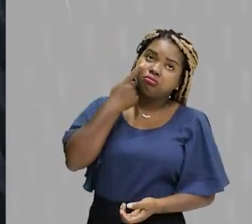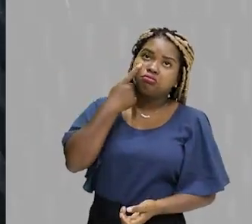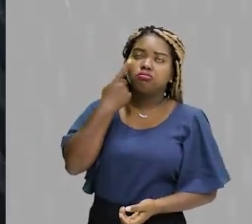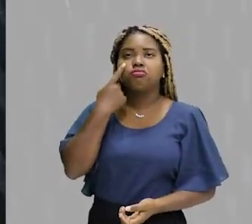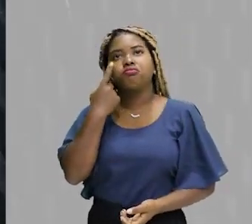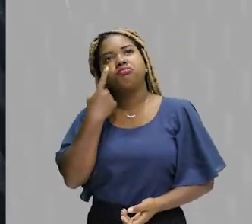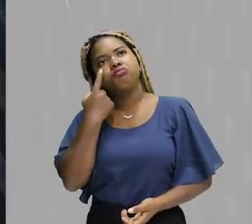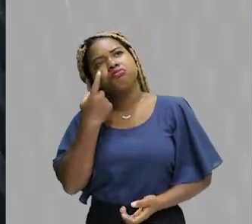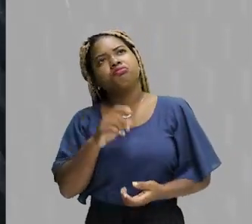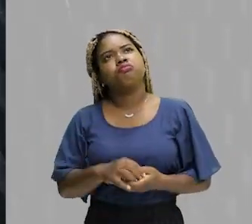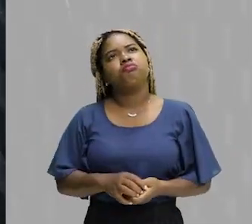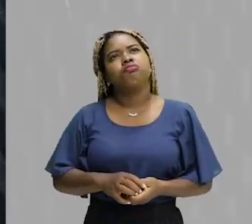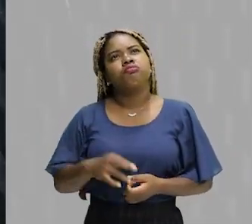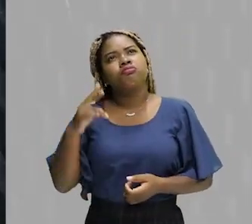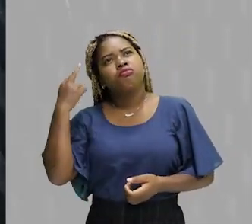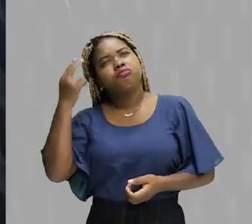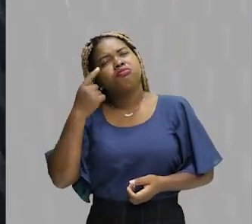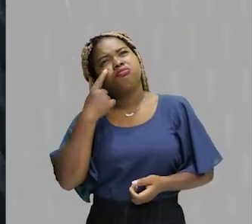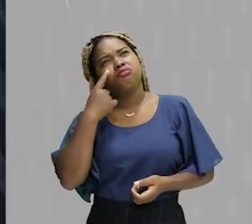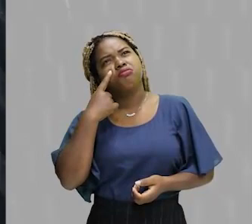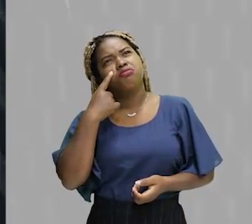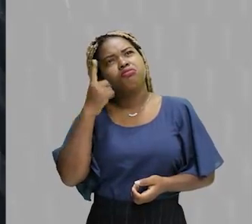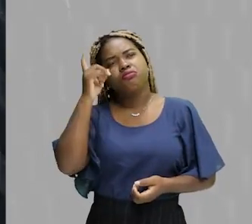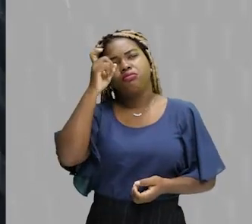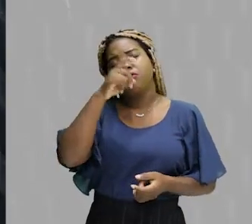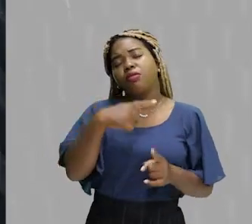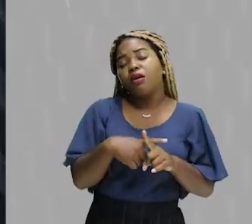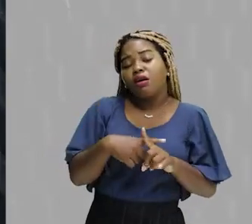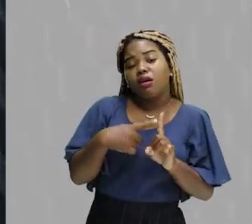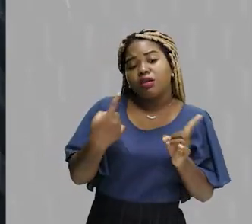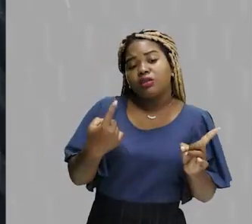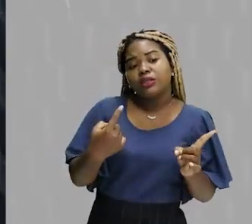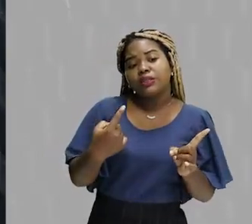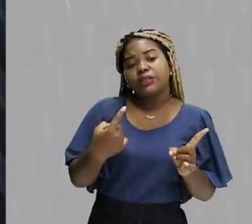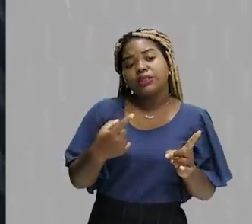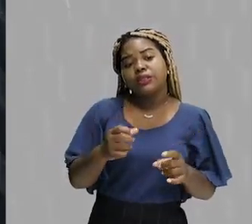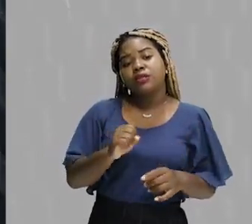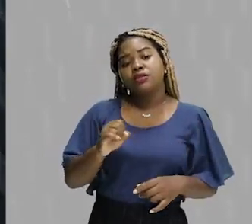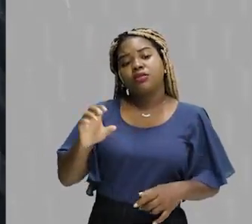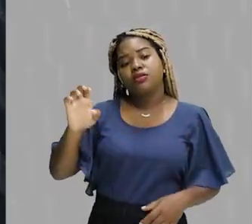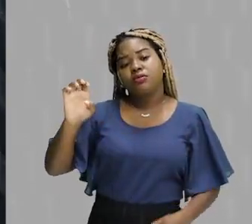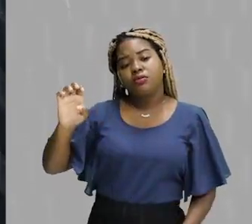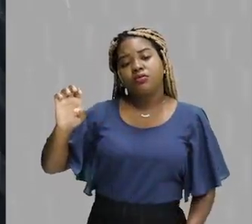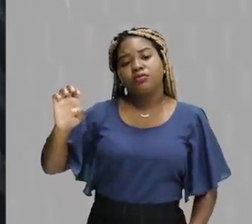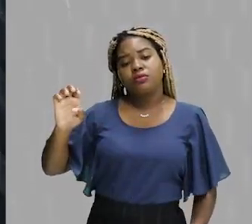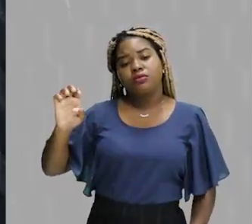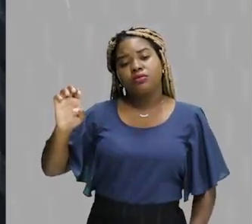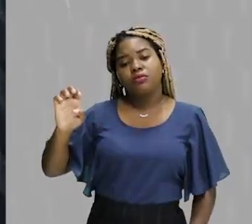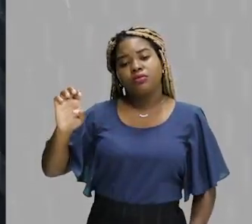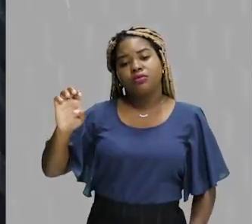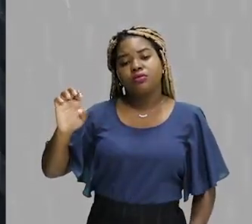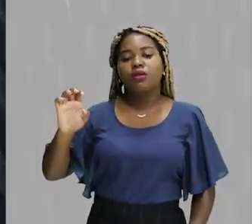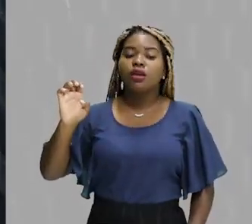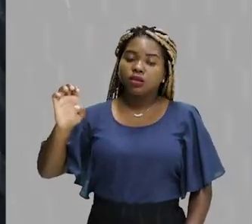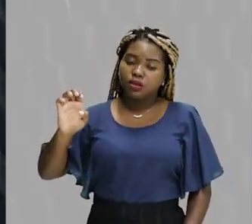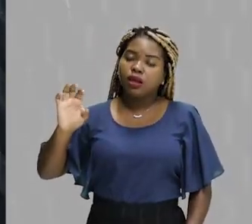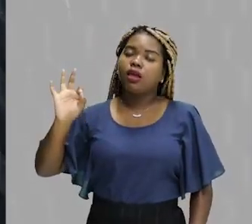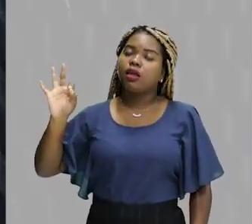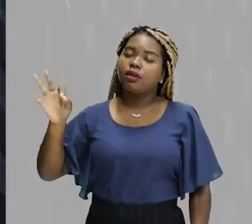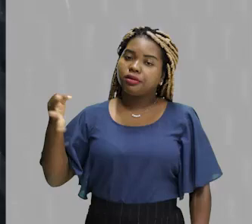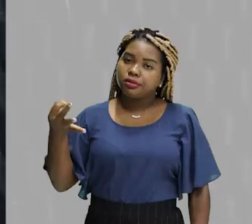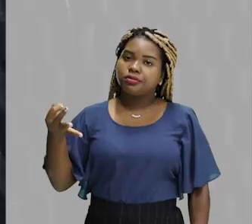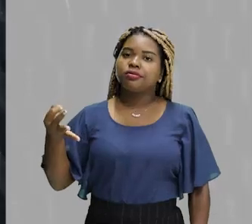em uma certa contenda ou uma certa dificuldade. Mas como nós temos a letra E que vai trazer todas as outras, a vai marcar a letra E, sim,